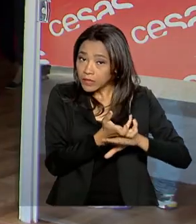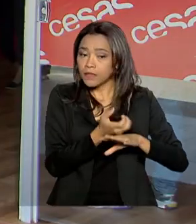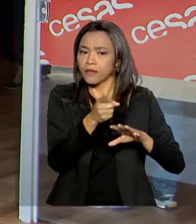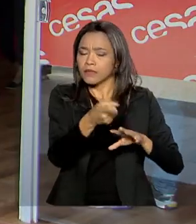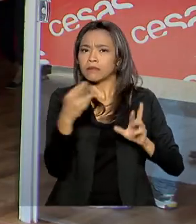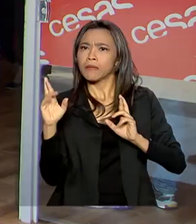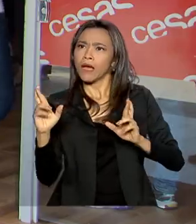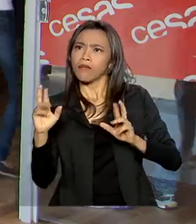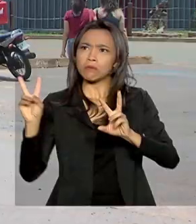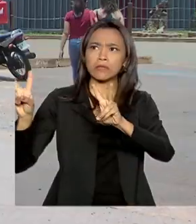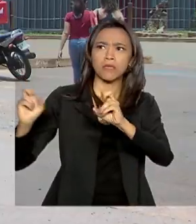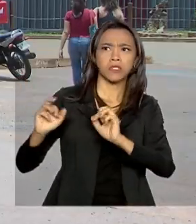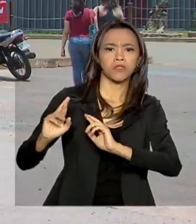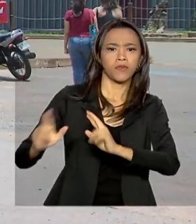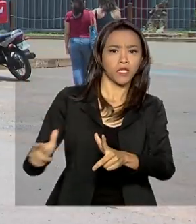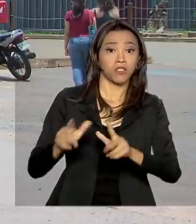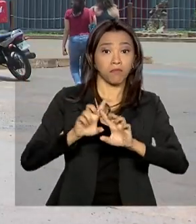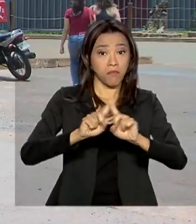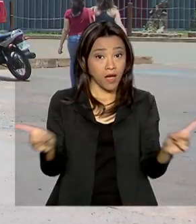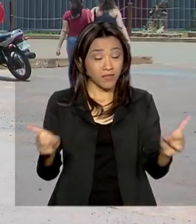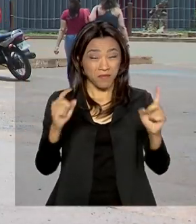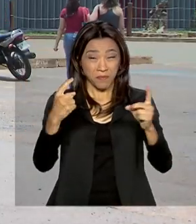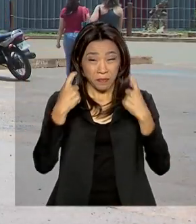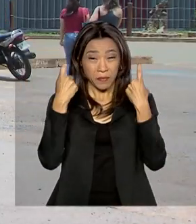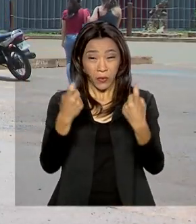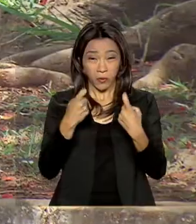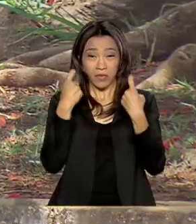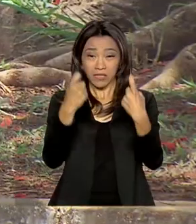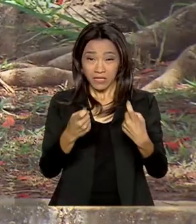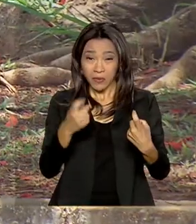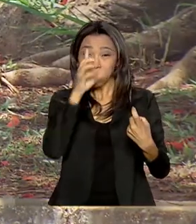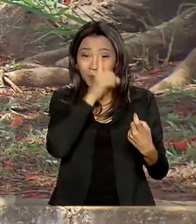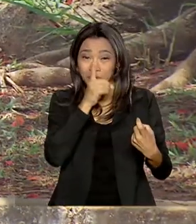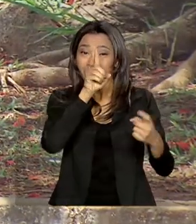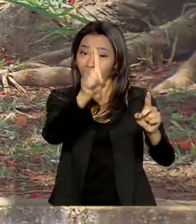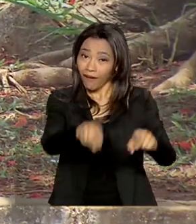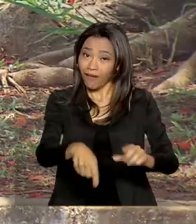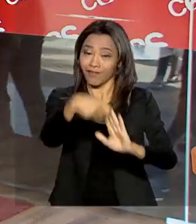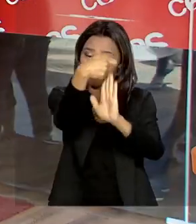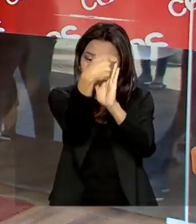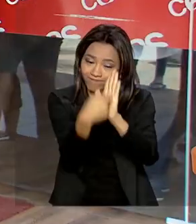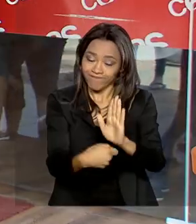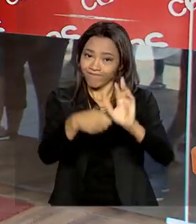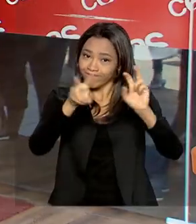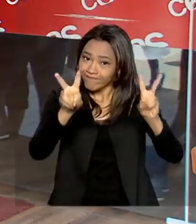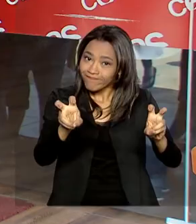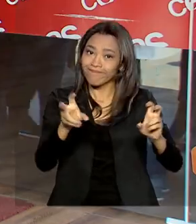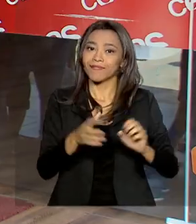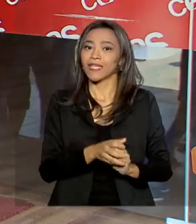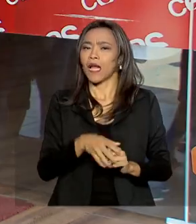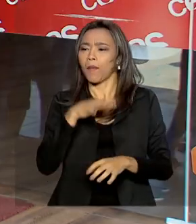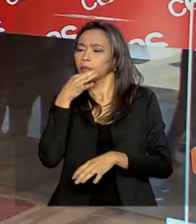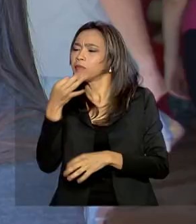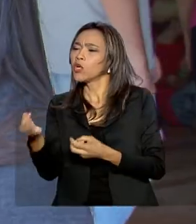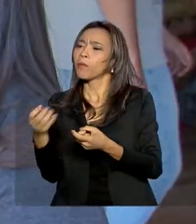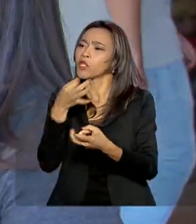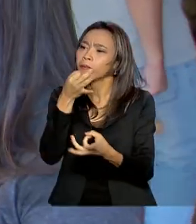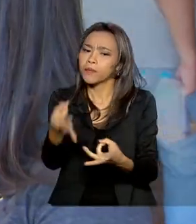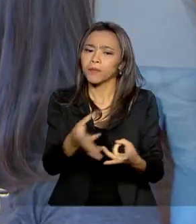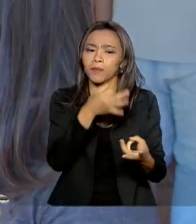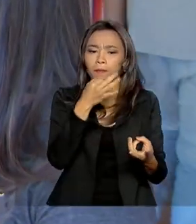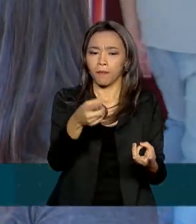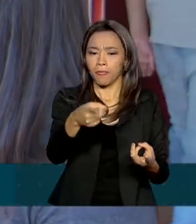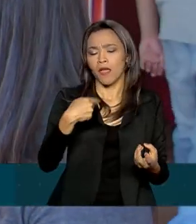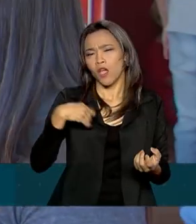temáticas diferentes. Mas a preocupação mesmo neste domingo era a redação e não faltaram palpites para o tema. Estou